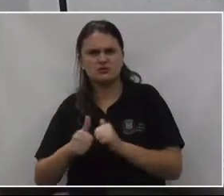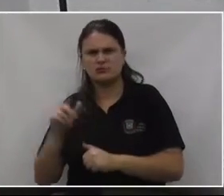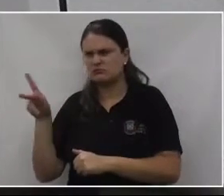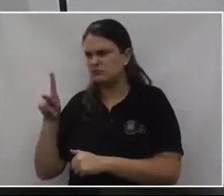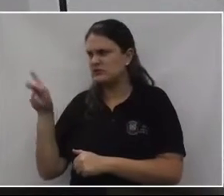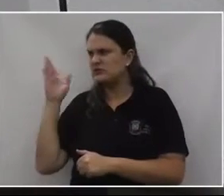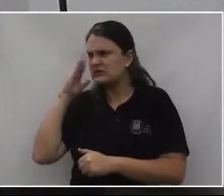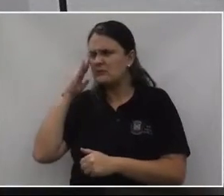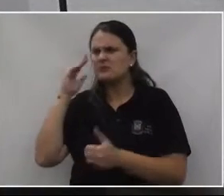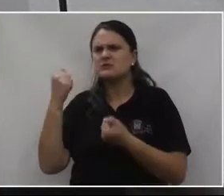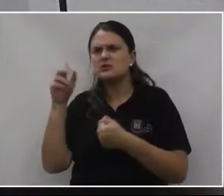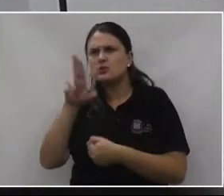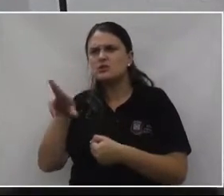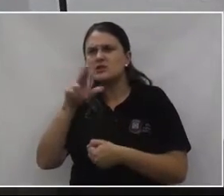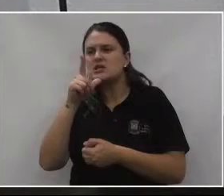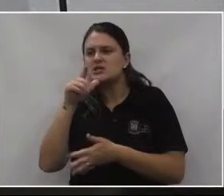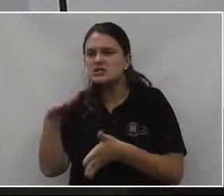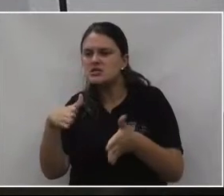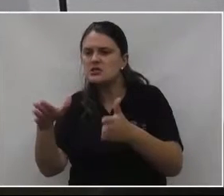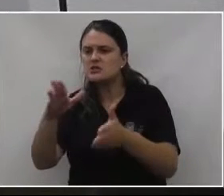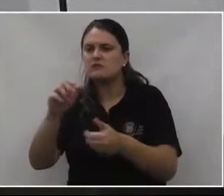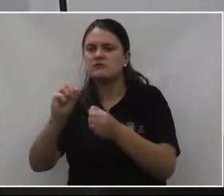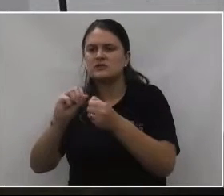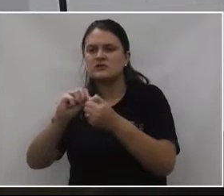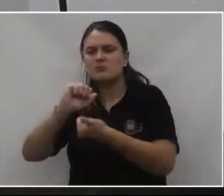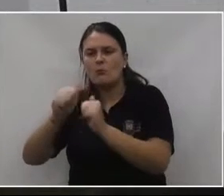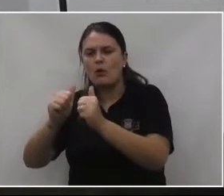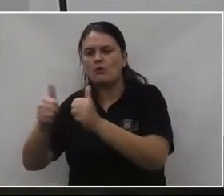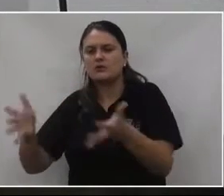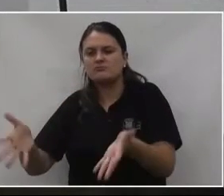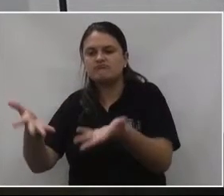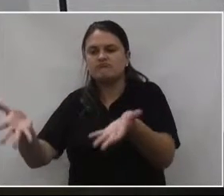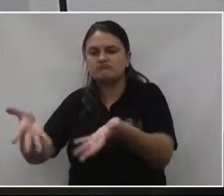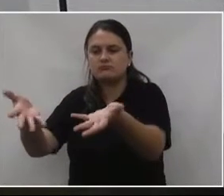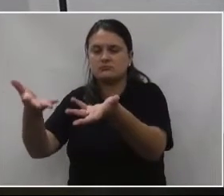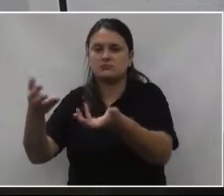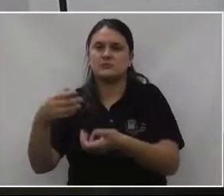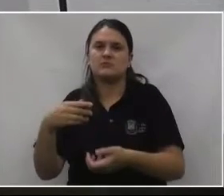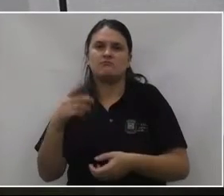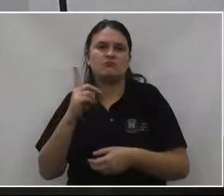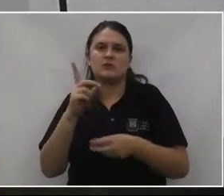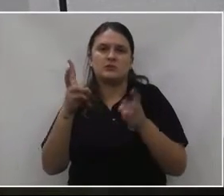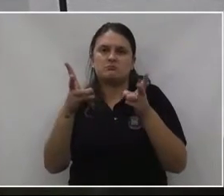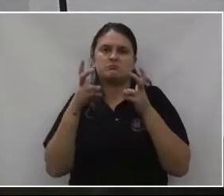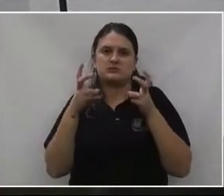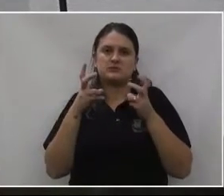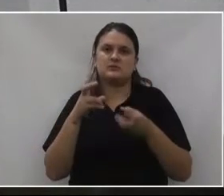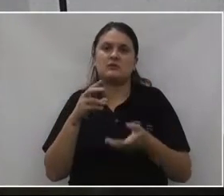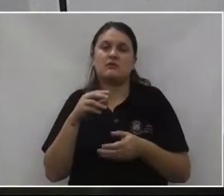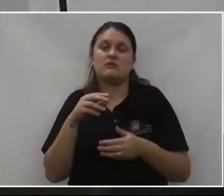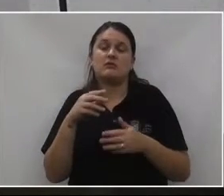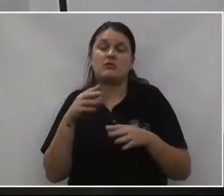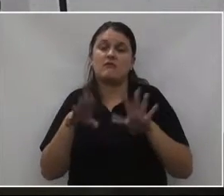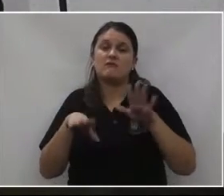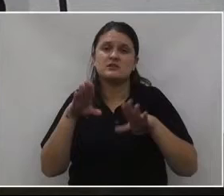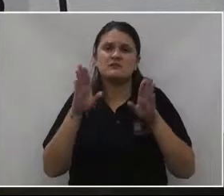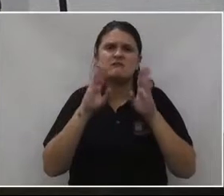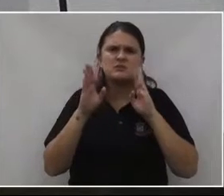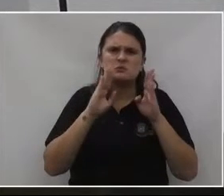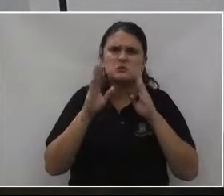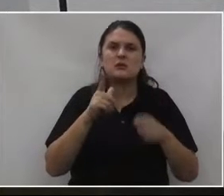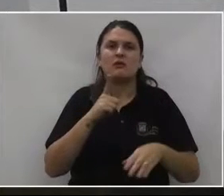aqui que tem que usar mais o Rio, fazer esporte ali, fazer fomentar. A gente não está vendo isso. Até na rede social tem.